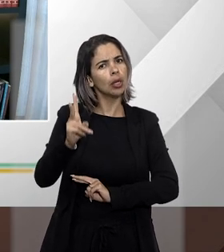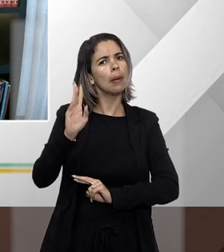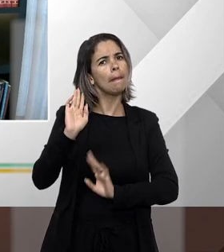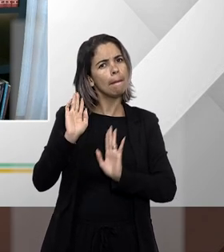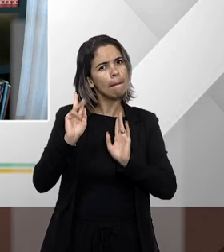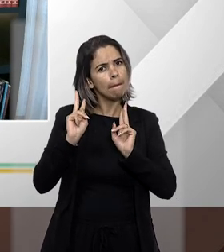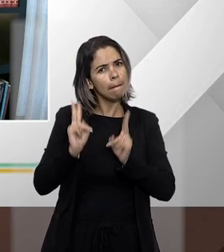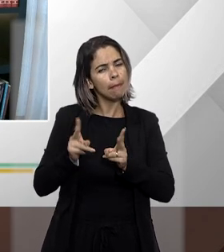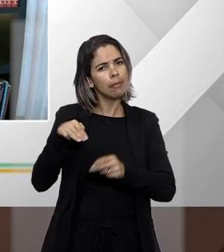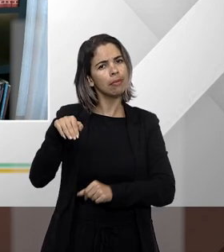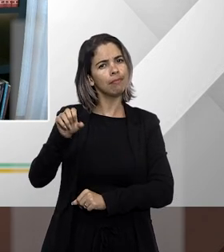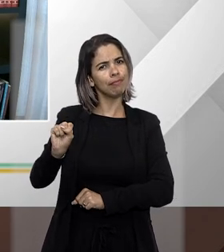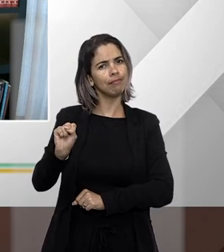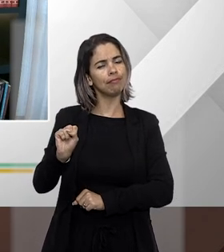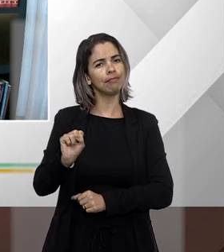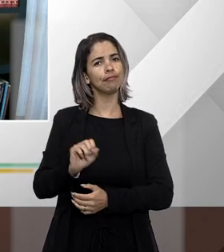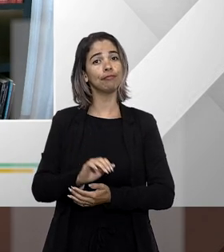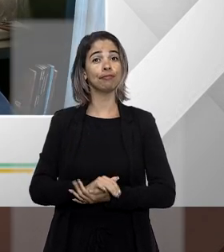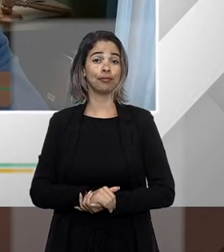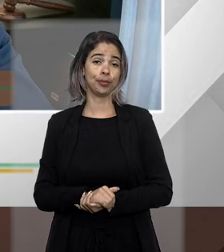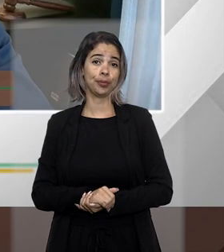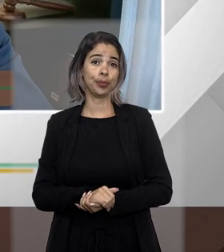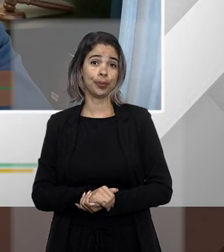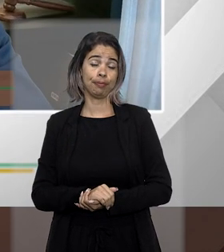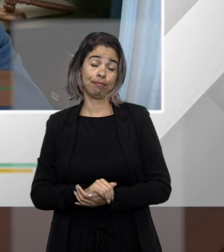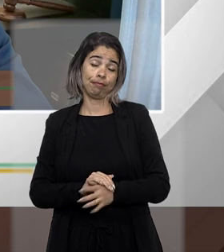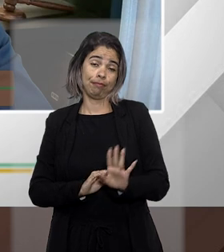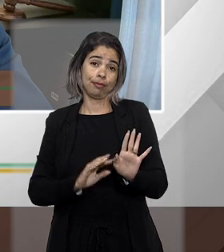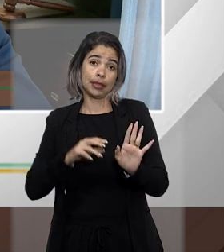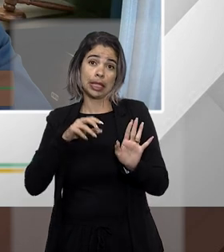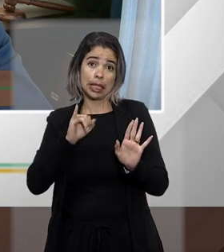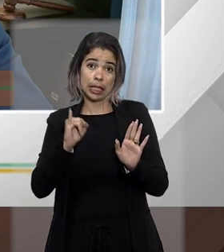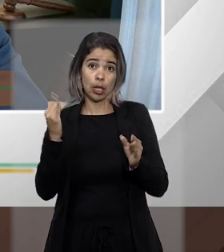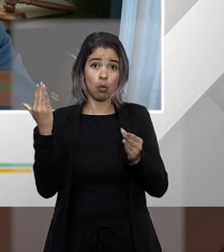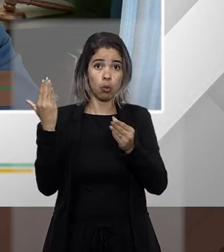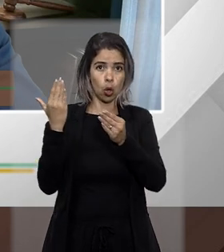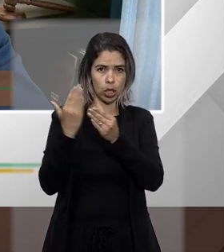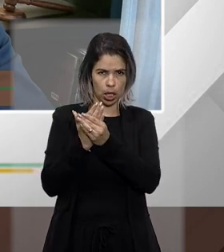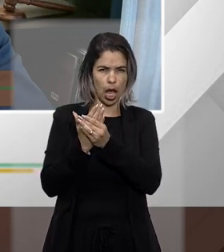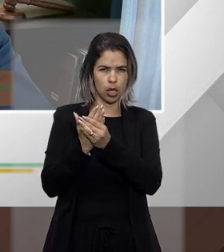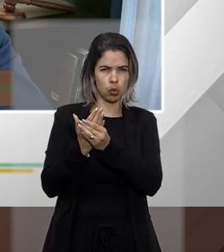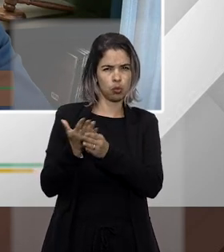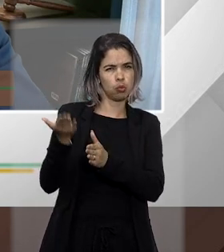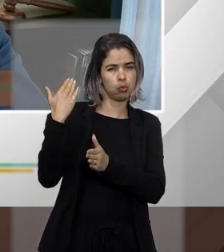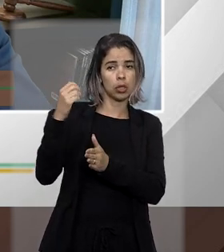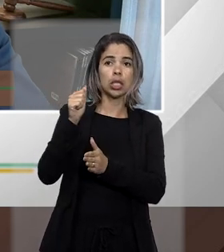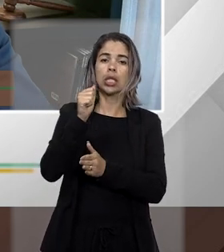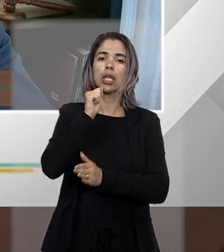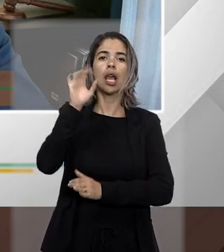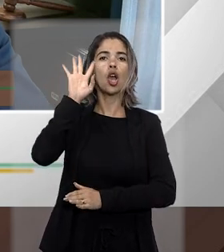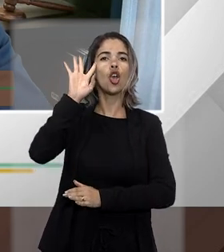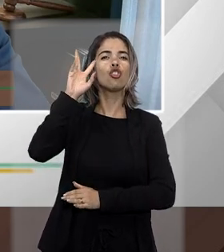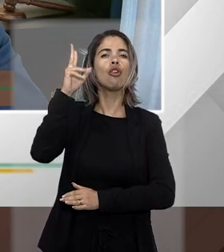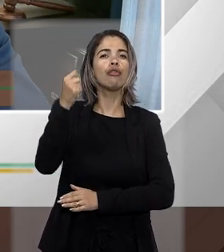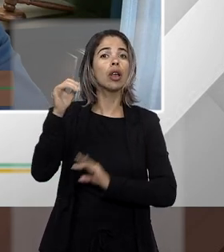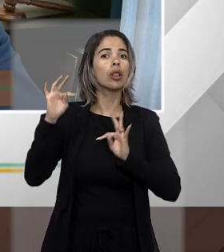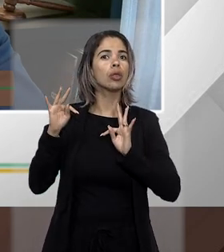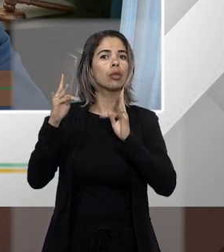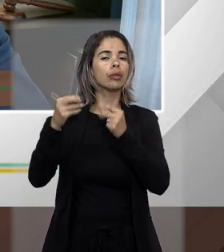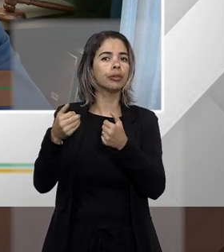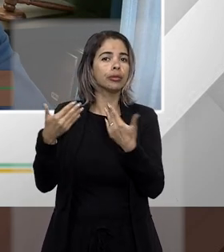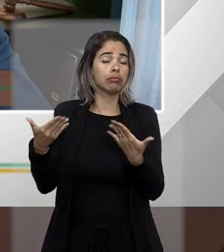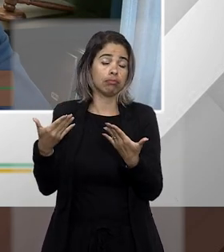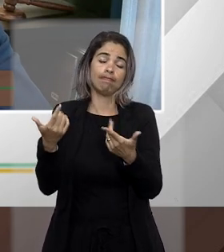se o processo for extinto sem resolução do mérito não há nenhum problema porque nós não